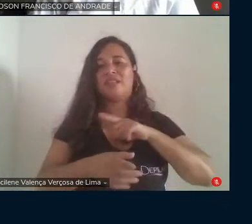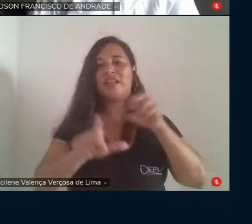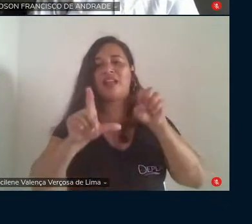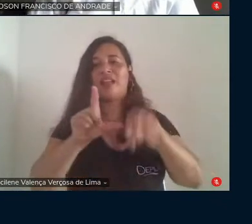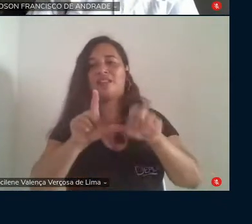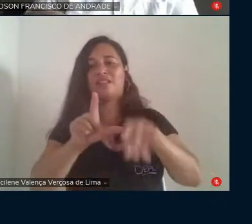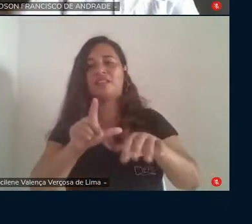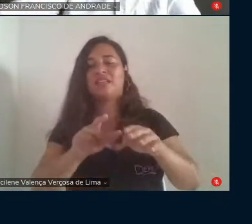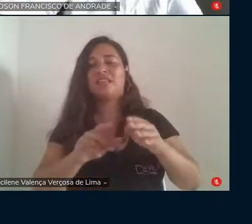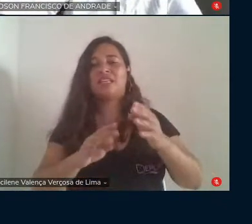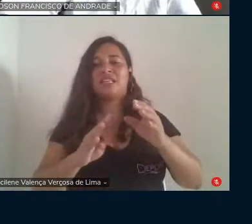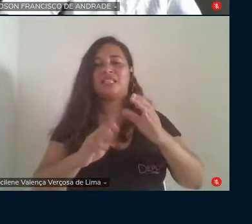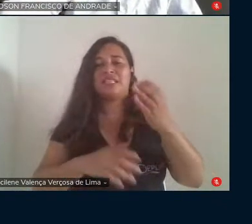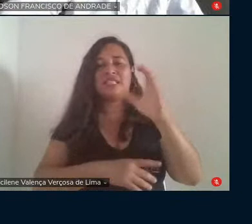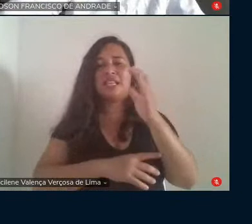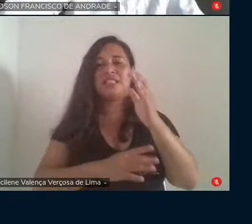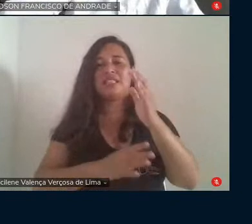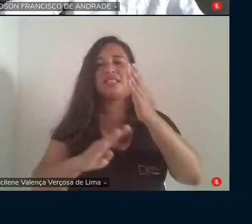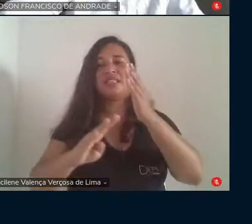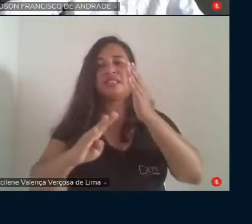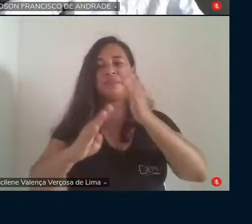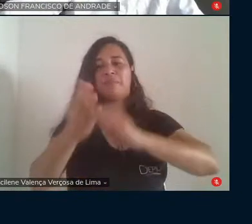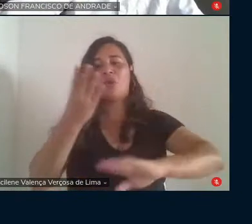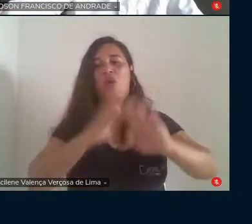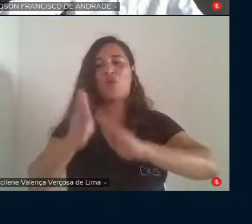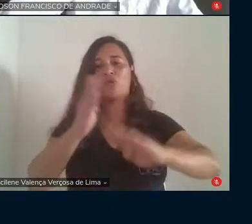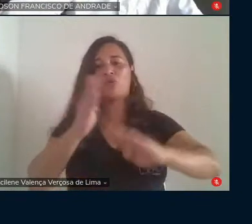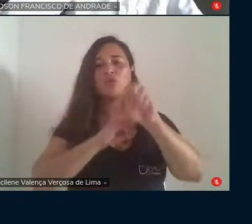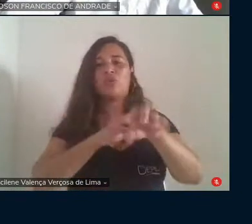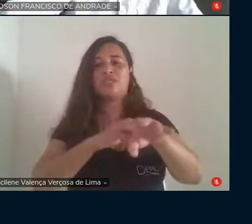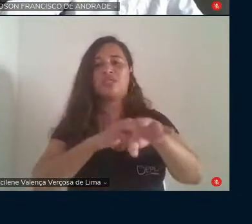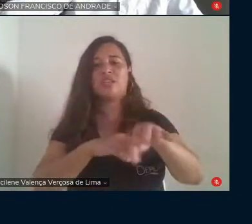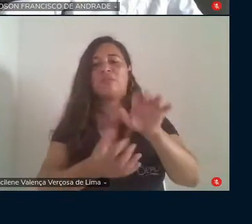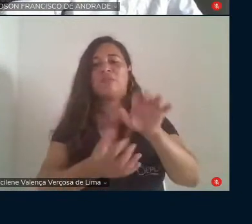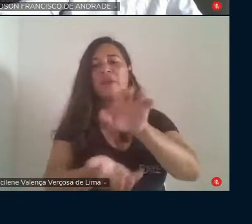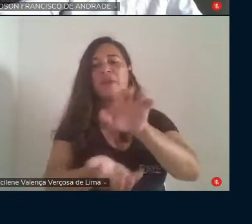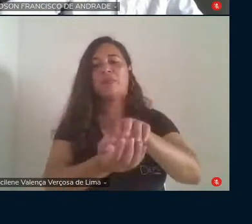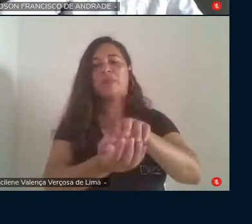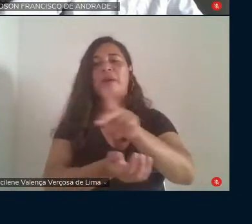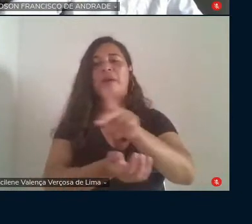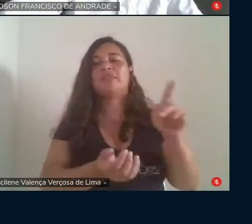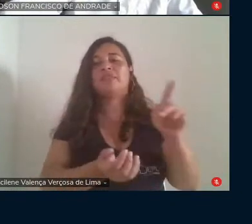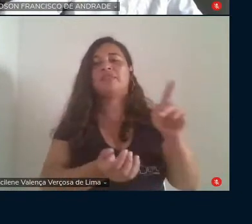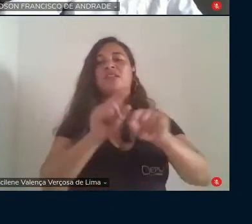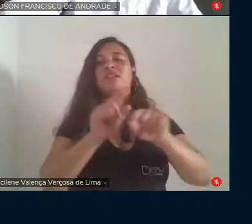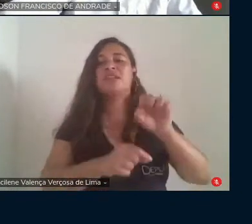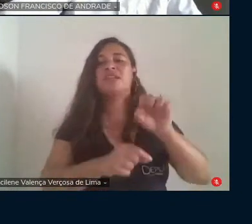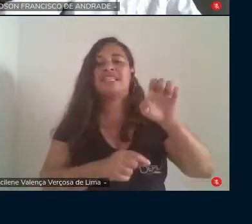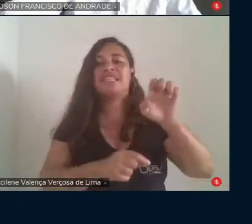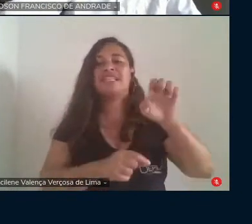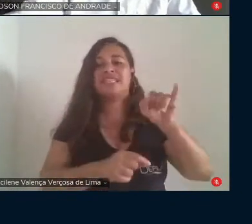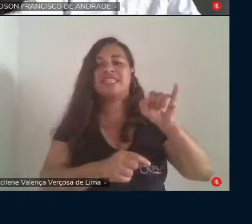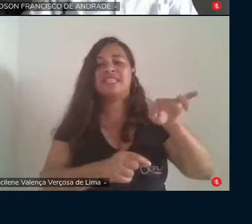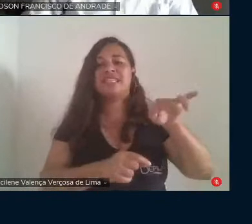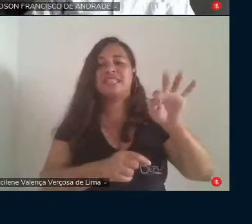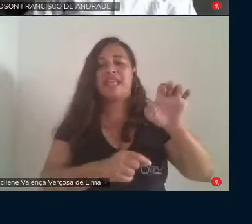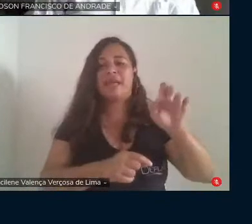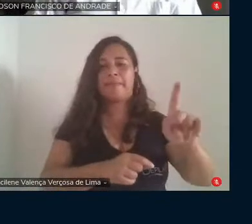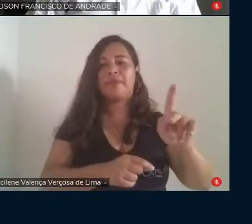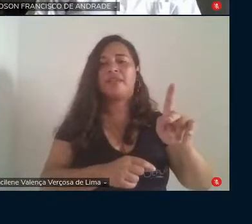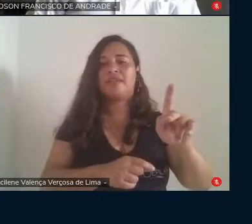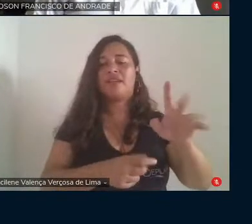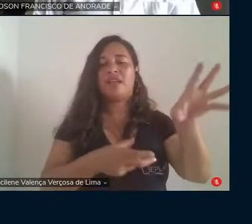Biológicas, professor da Rede Estadual de Ensino de Pernambuco, foi presidente do Sintep, é presidente da Confederação Nacional dos